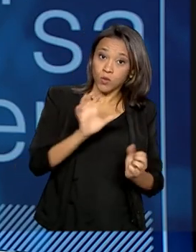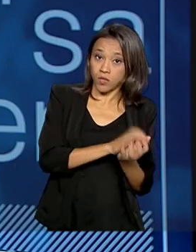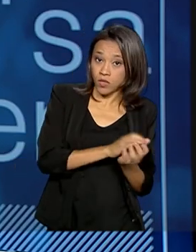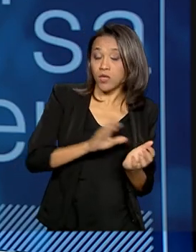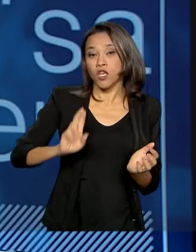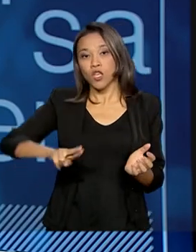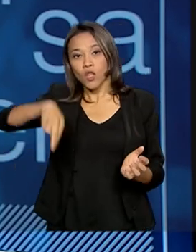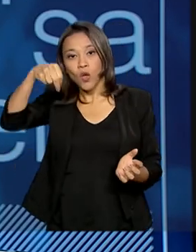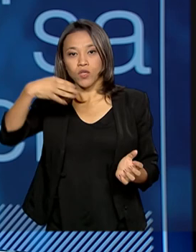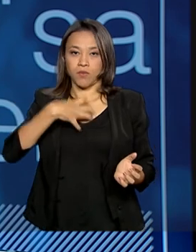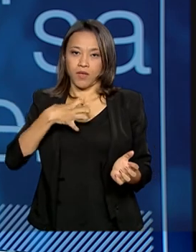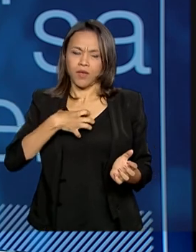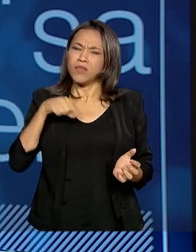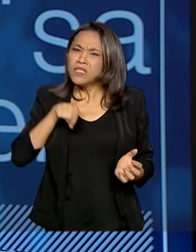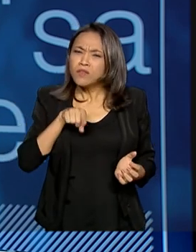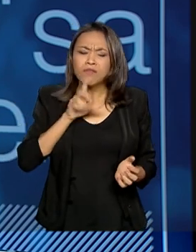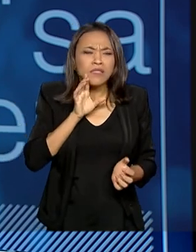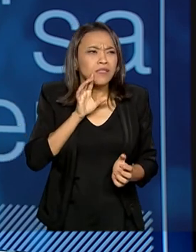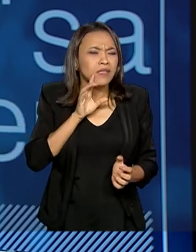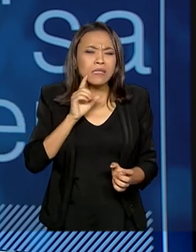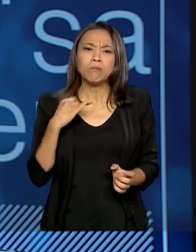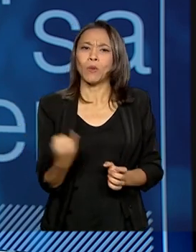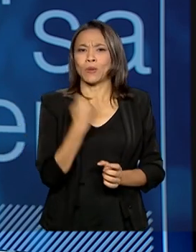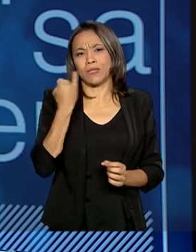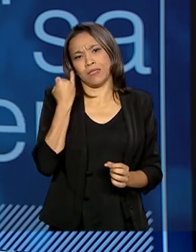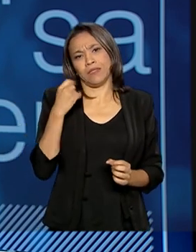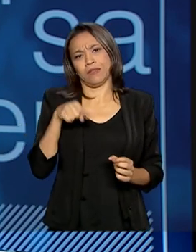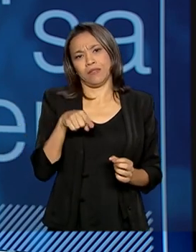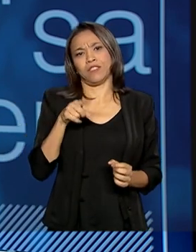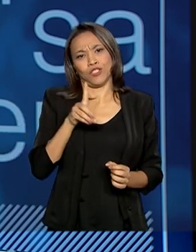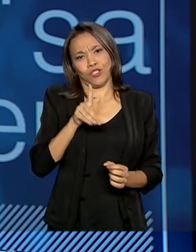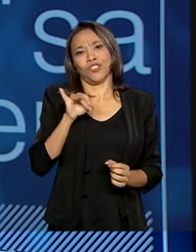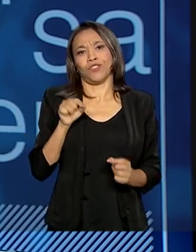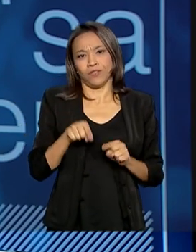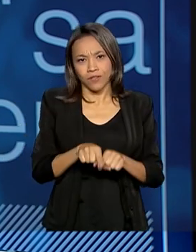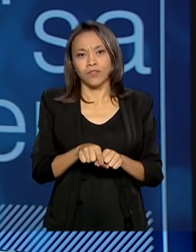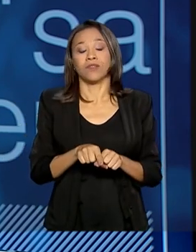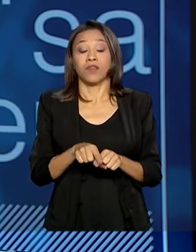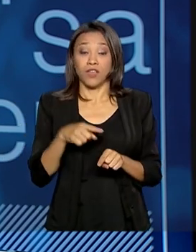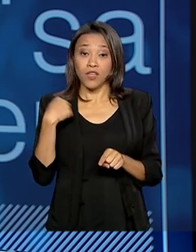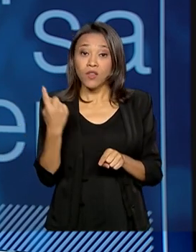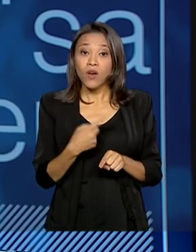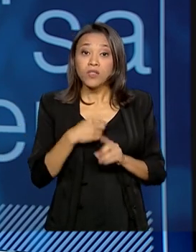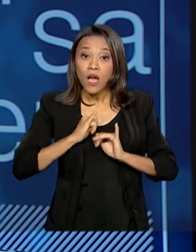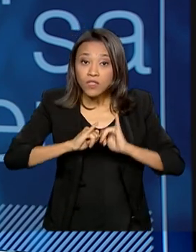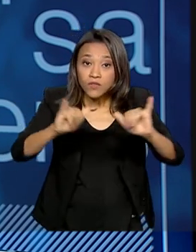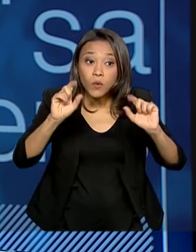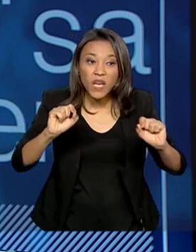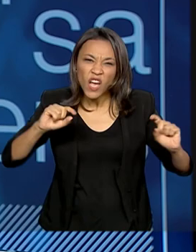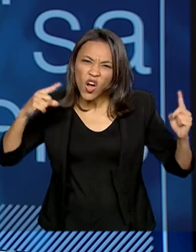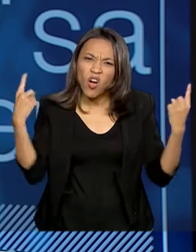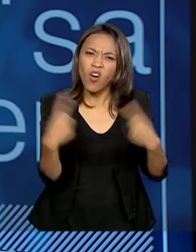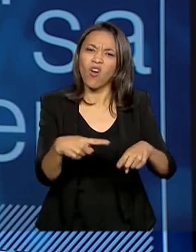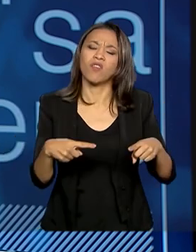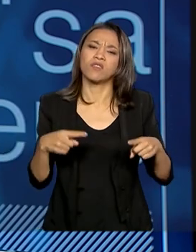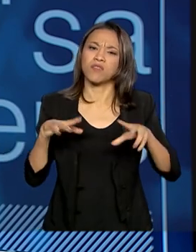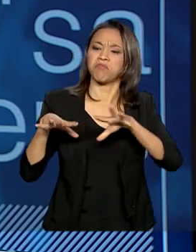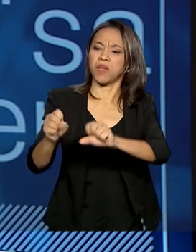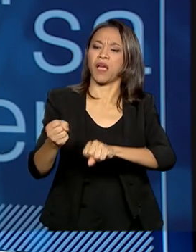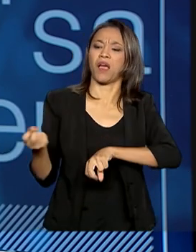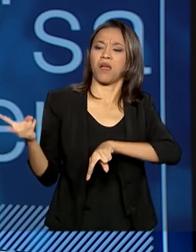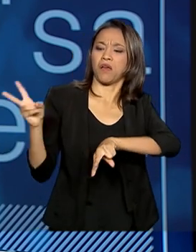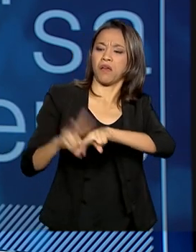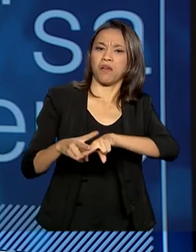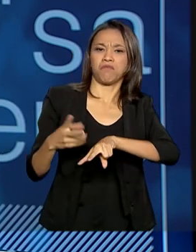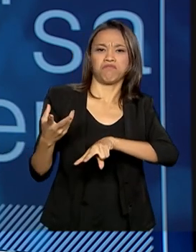ser um evento muito importante e a mensagem que a gente traz aí é o combate ao tráfico de animais,